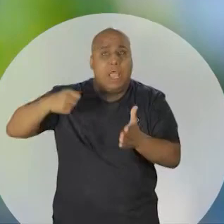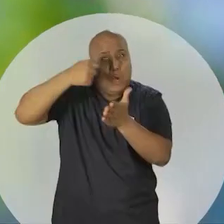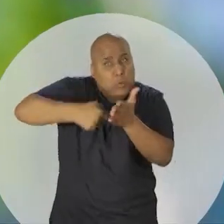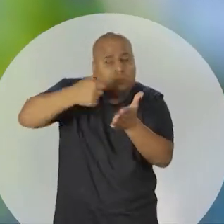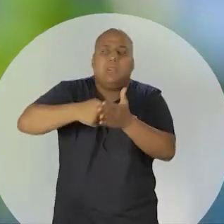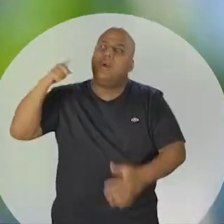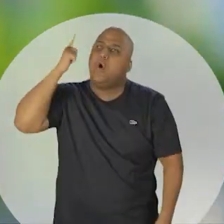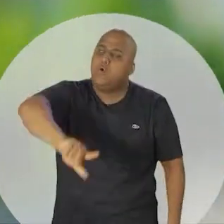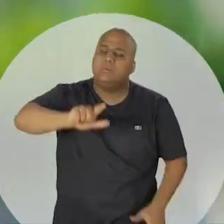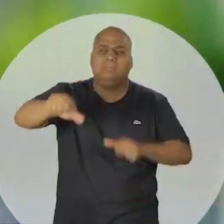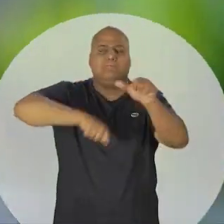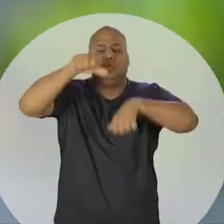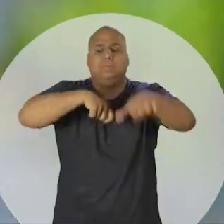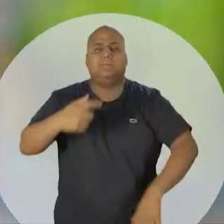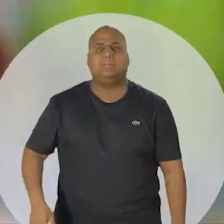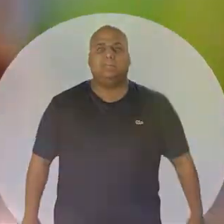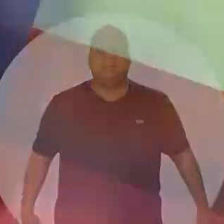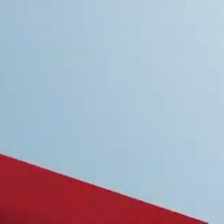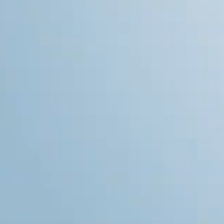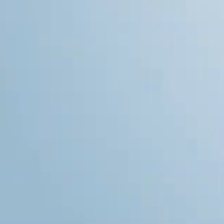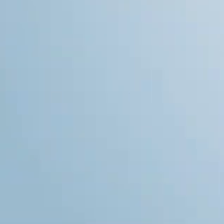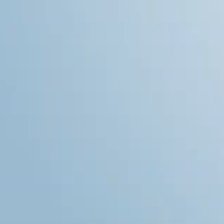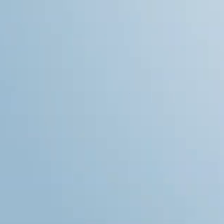podre, não é negar a política, é ocupá-la.